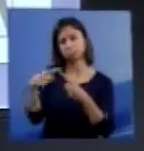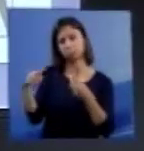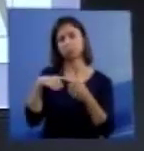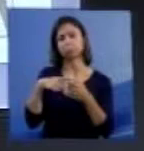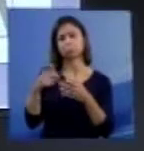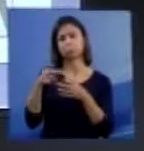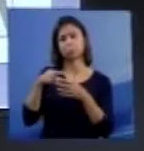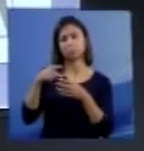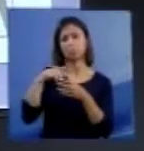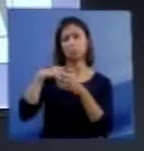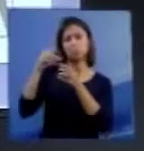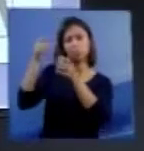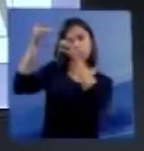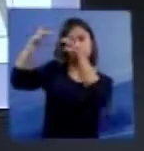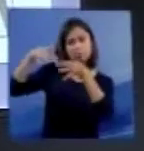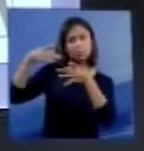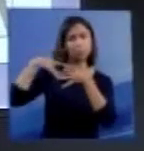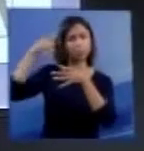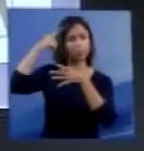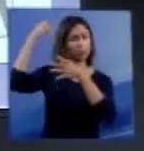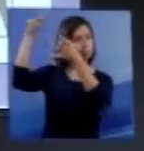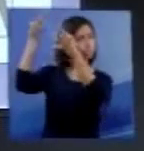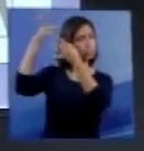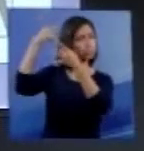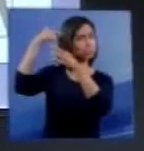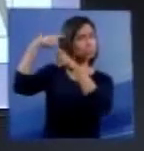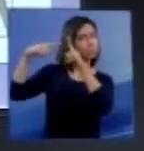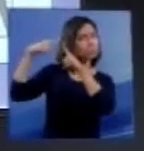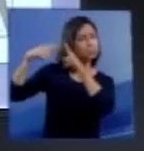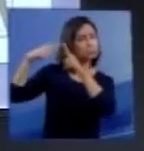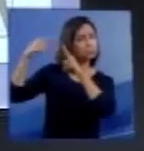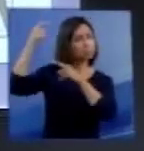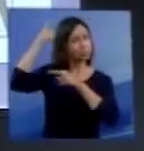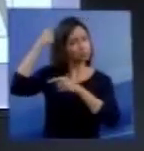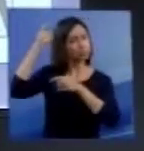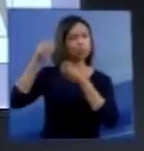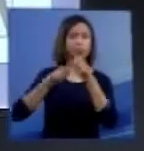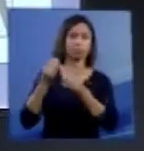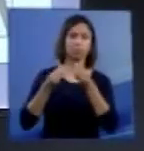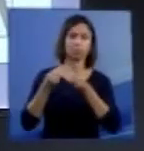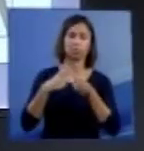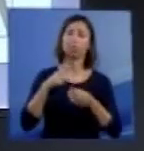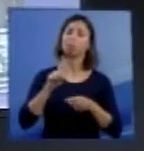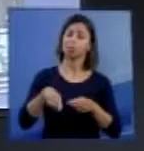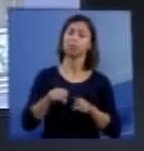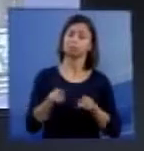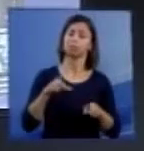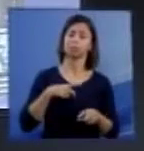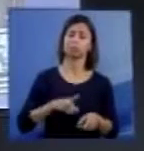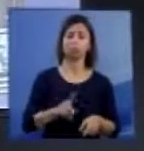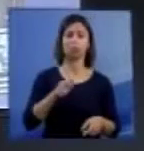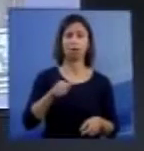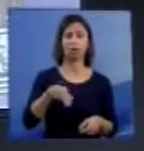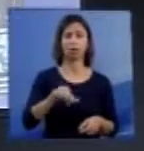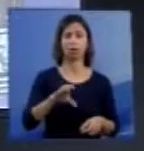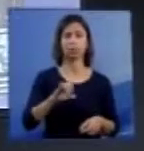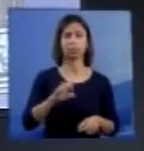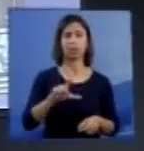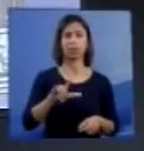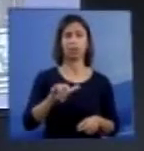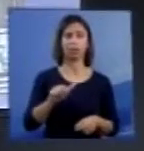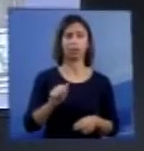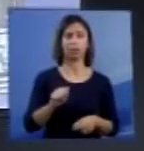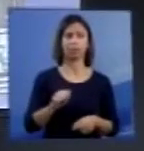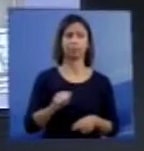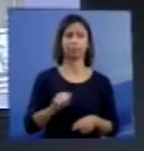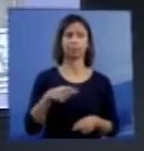vasculoso, algum resquício de telencefalo e de diencefalo e sendo ainda anencefalia. Aqui nós